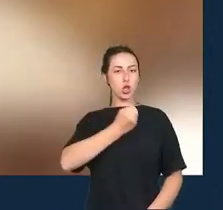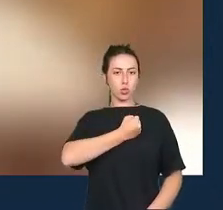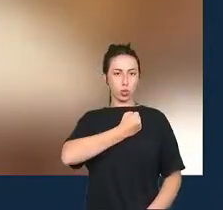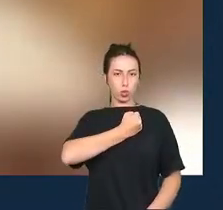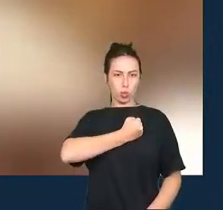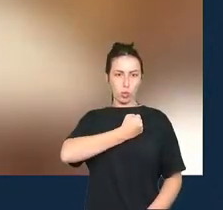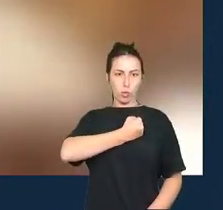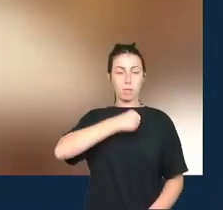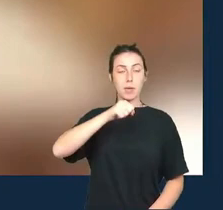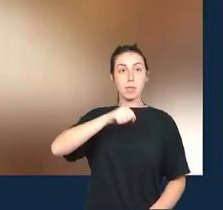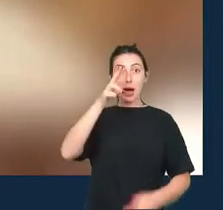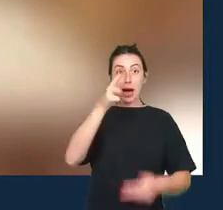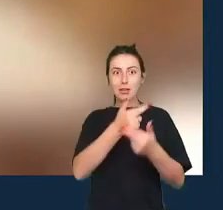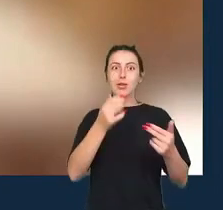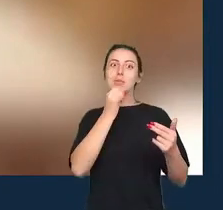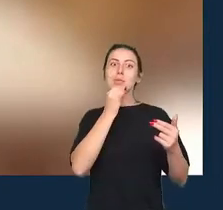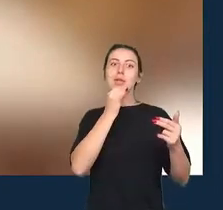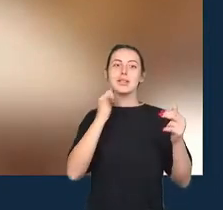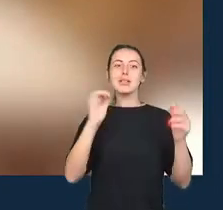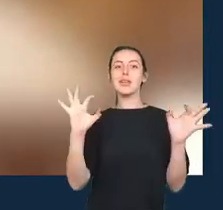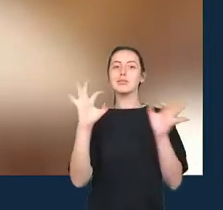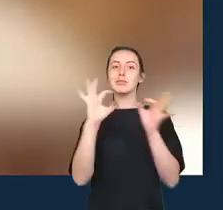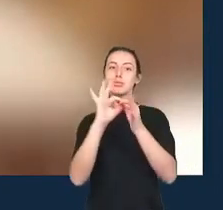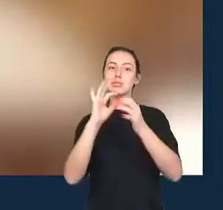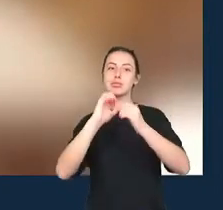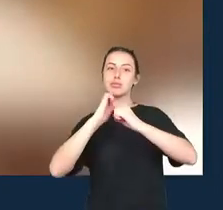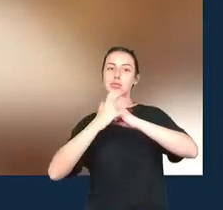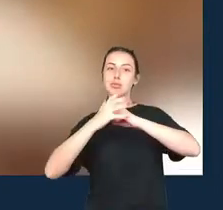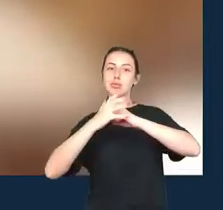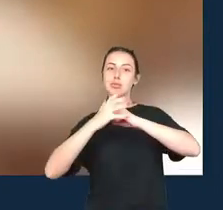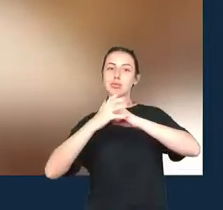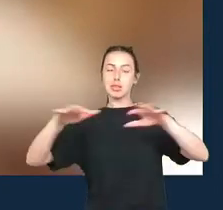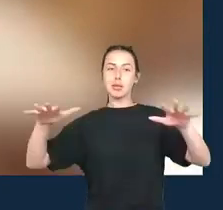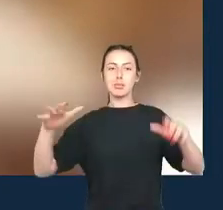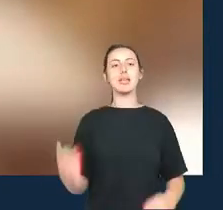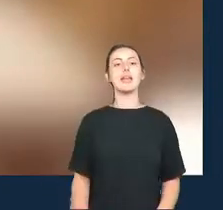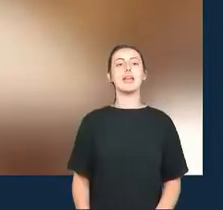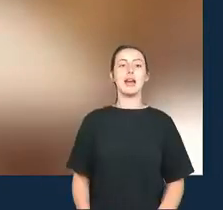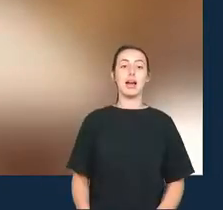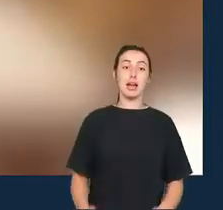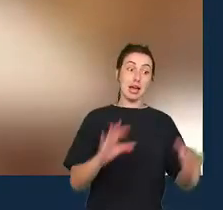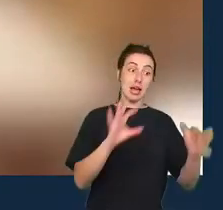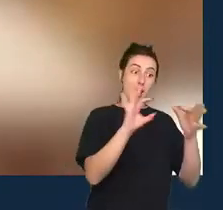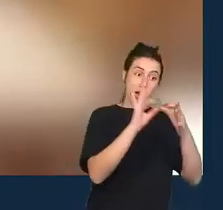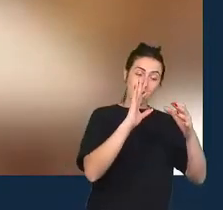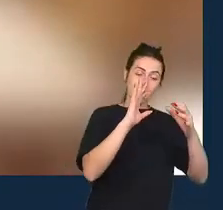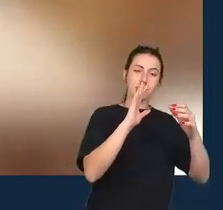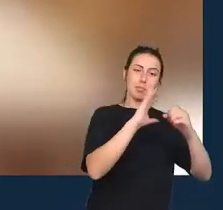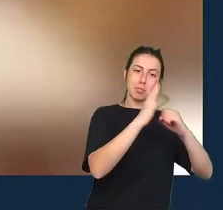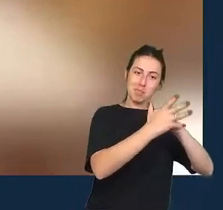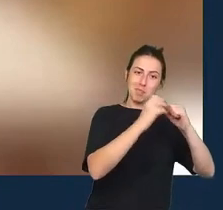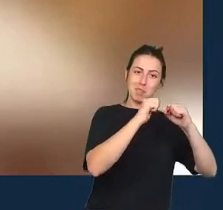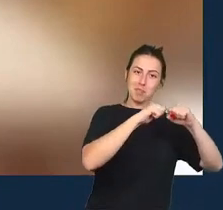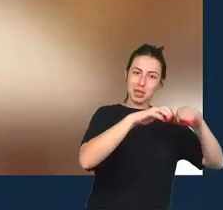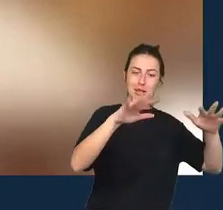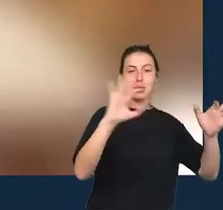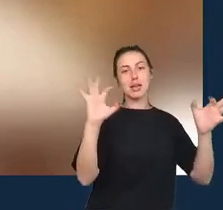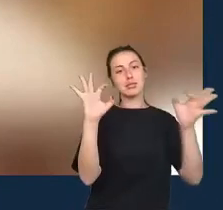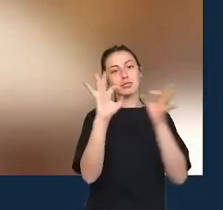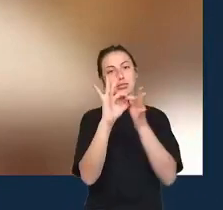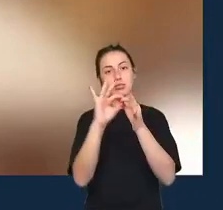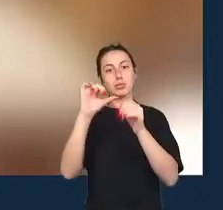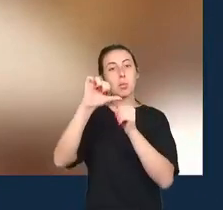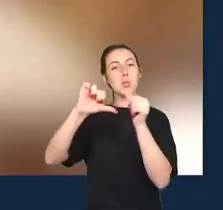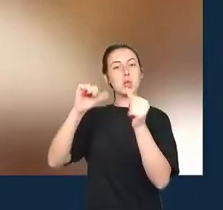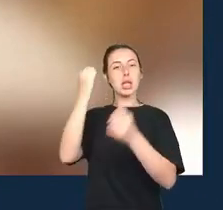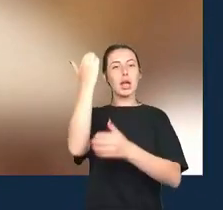a pandemia que vem com discussões sobre mudança climática eu acho que essa mudança no ambiente no